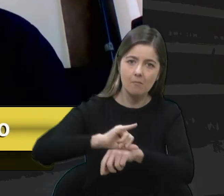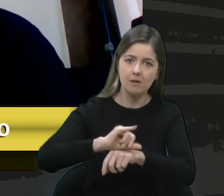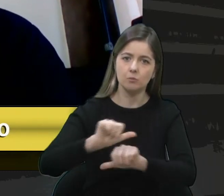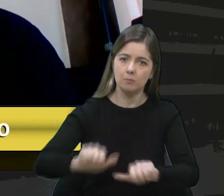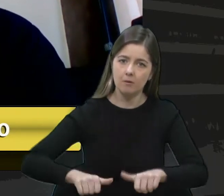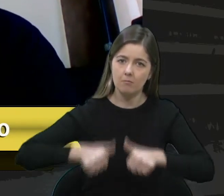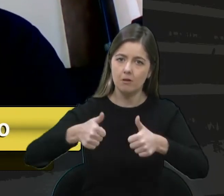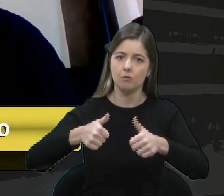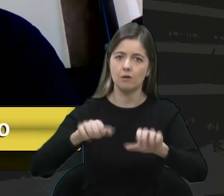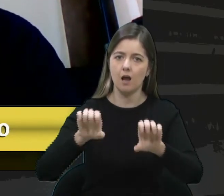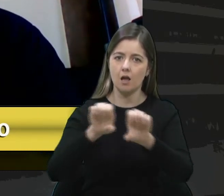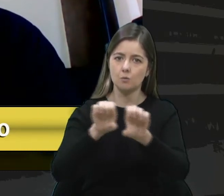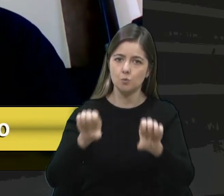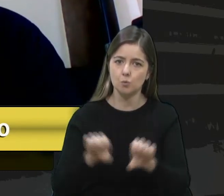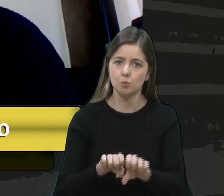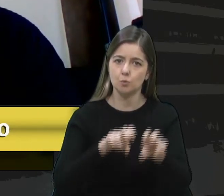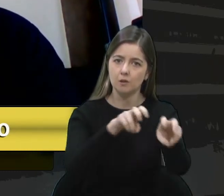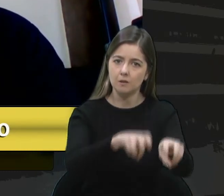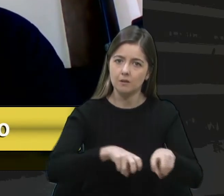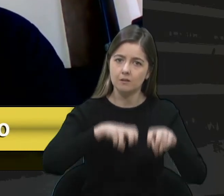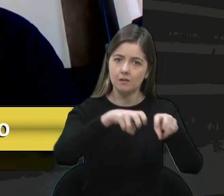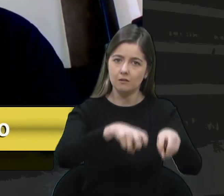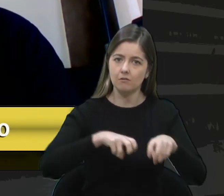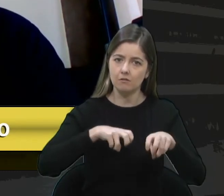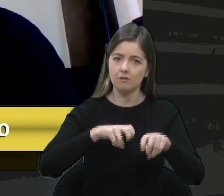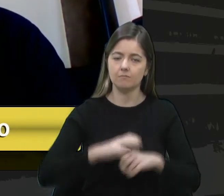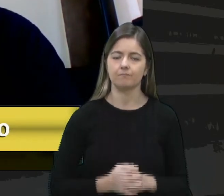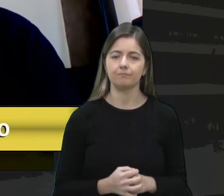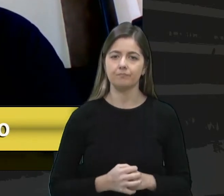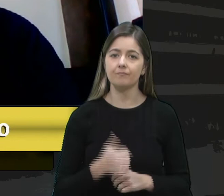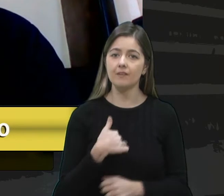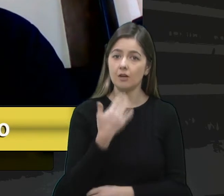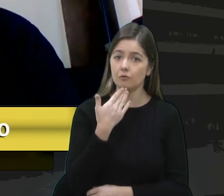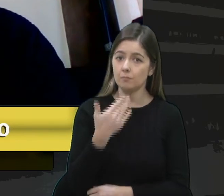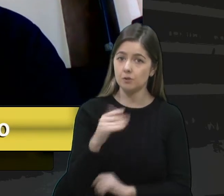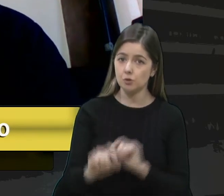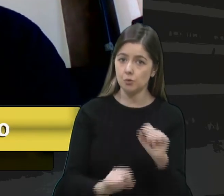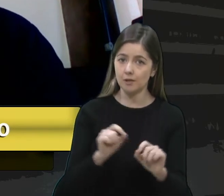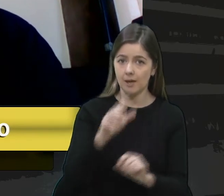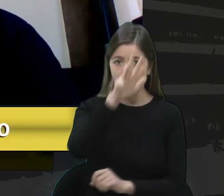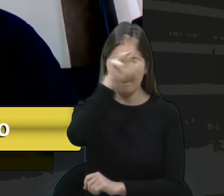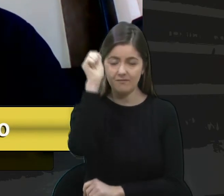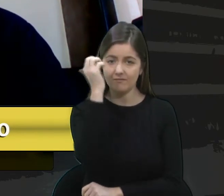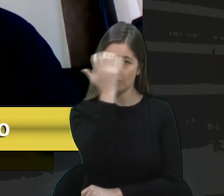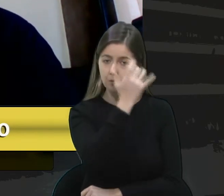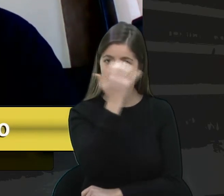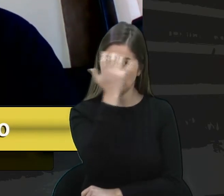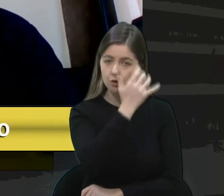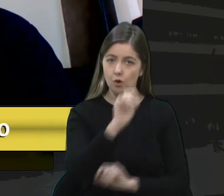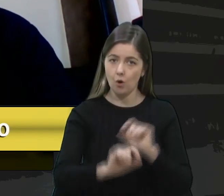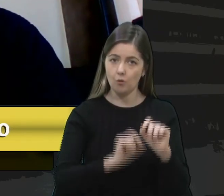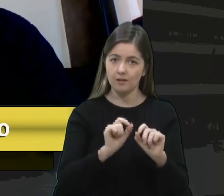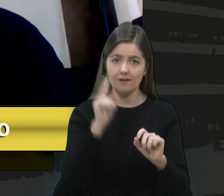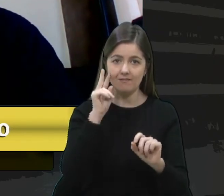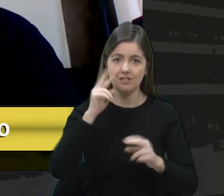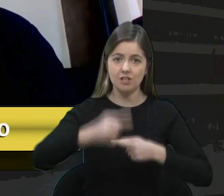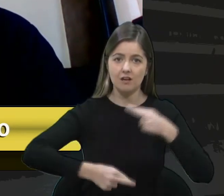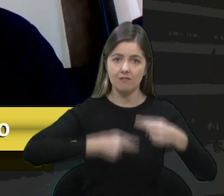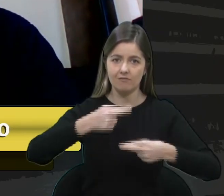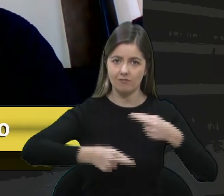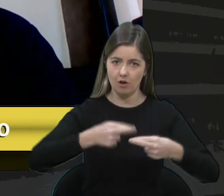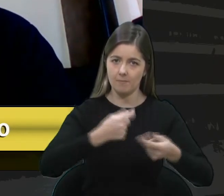a estrutura do interior. Então, o que eu vou pedir? Eu peço para o prefeito Adiló, veja o quanto antes a reforma administrativa e